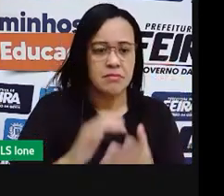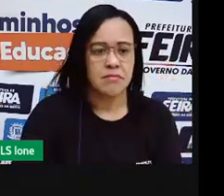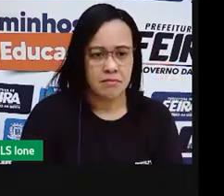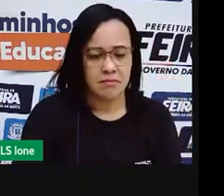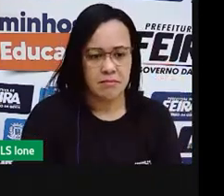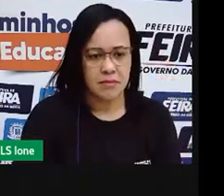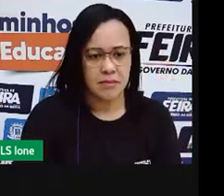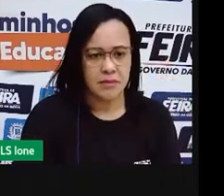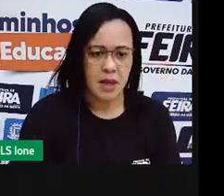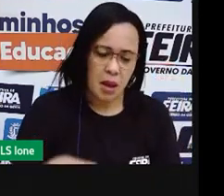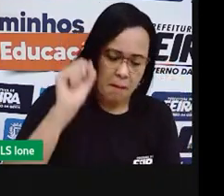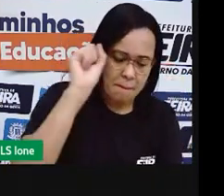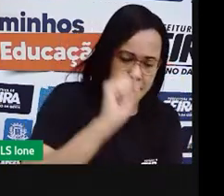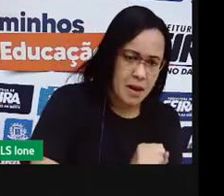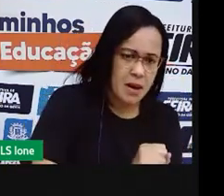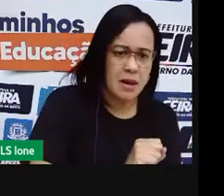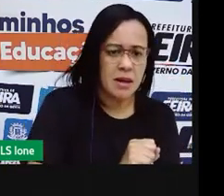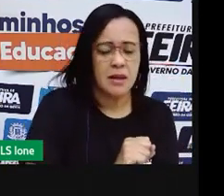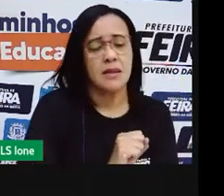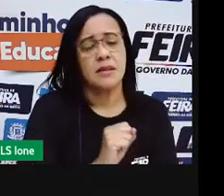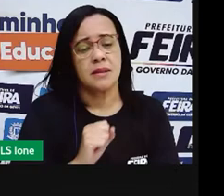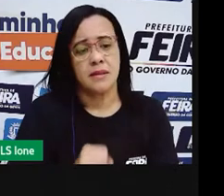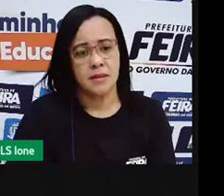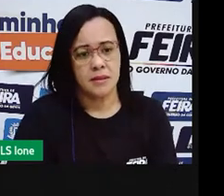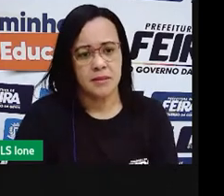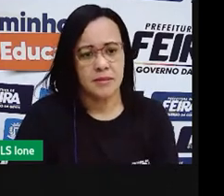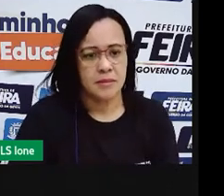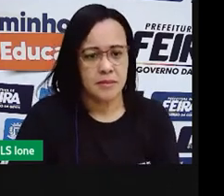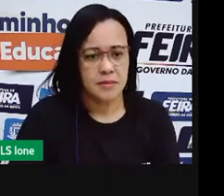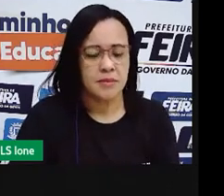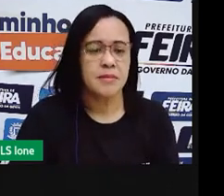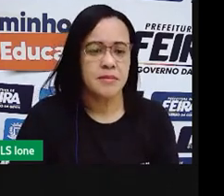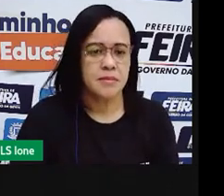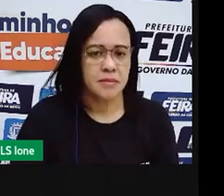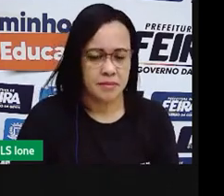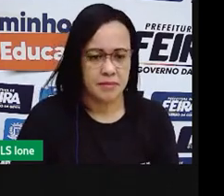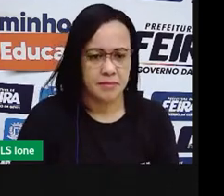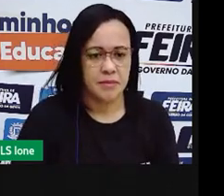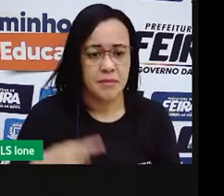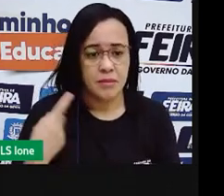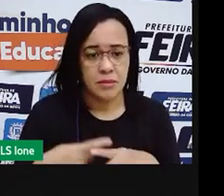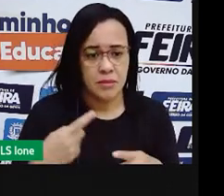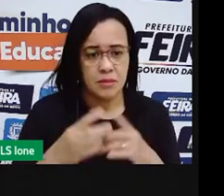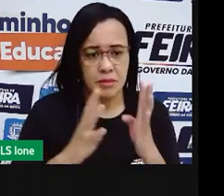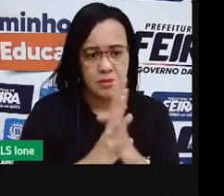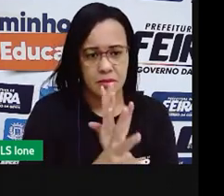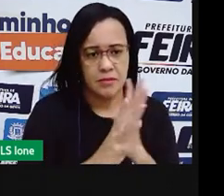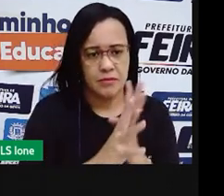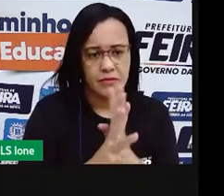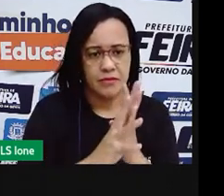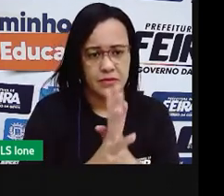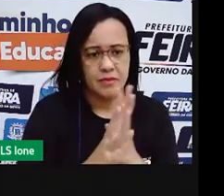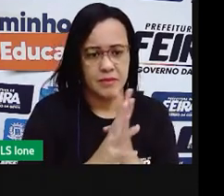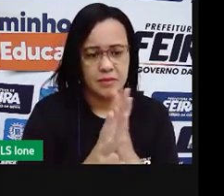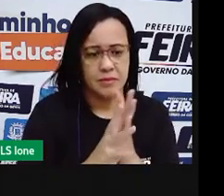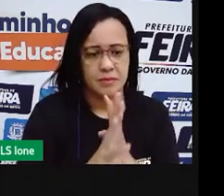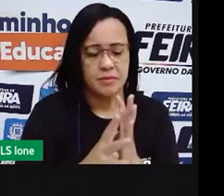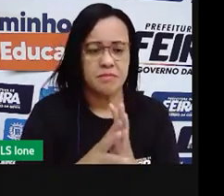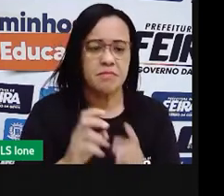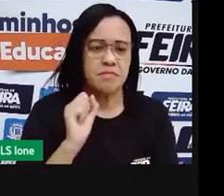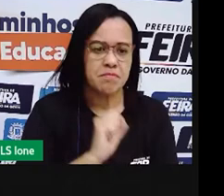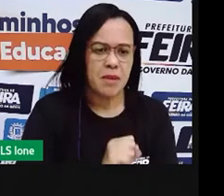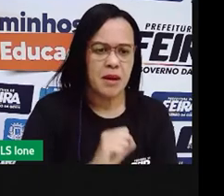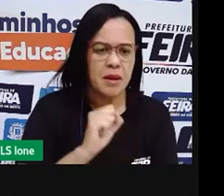entrar na sala, para o lixar, para ir para o recreio, para ir para a quadra, para a fila.